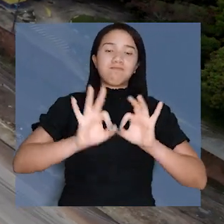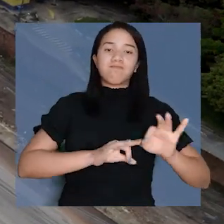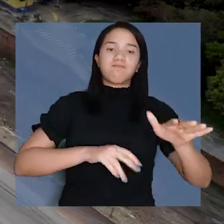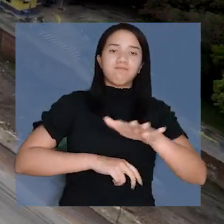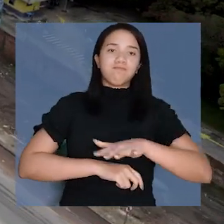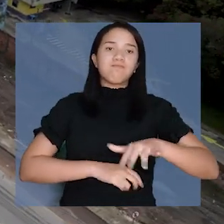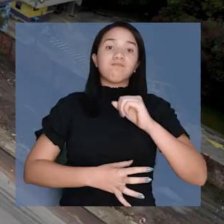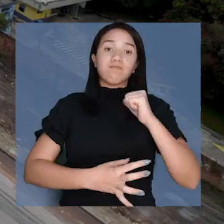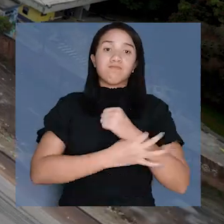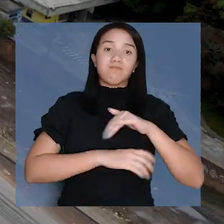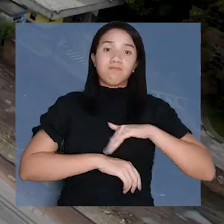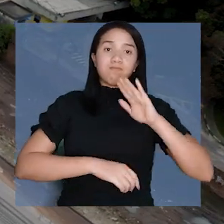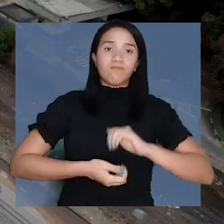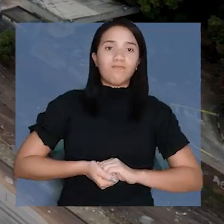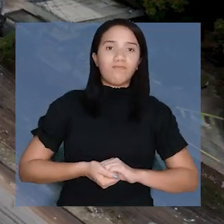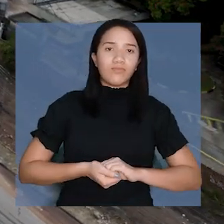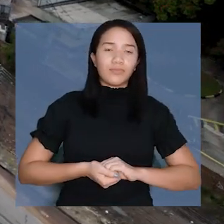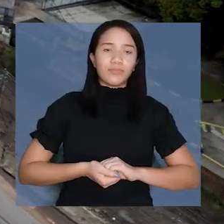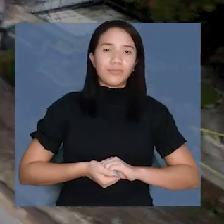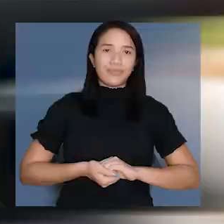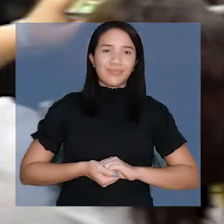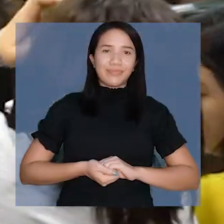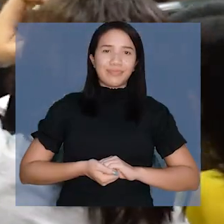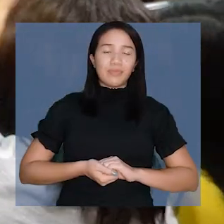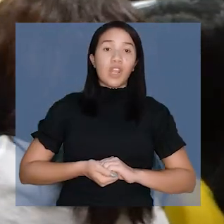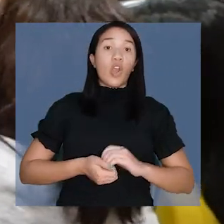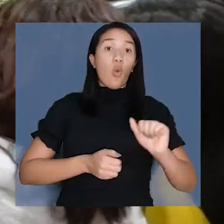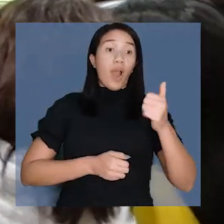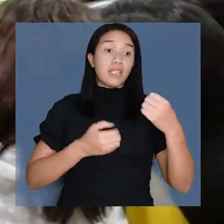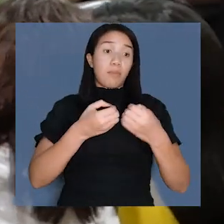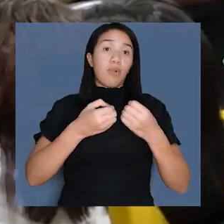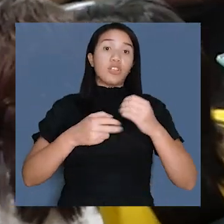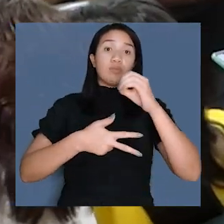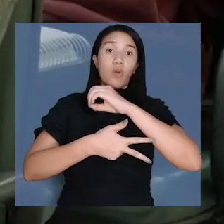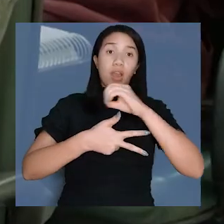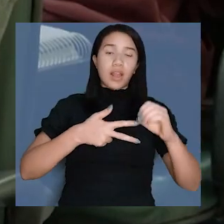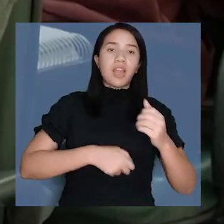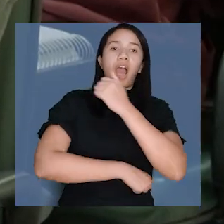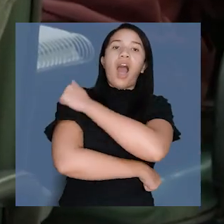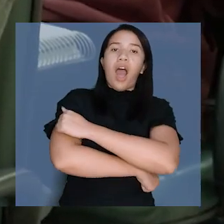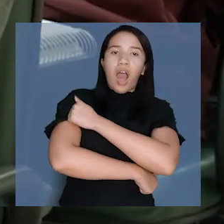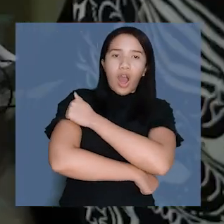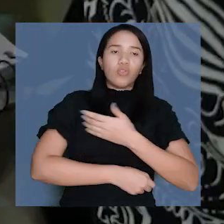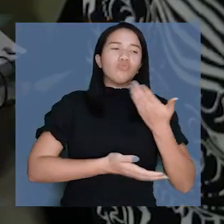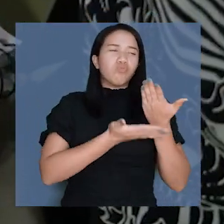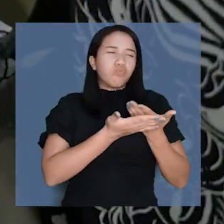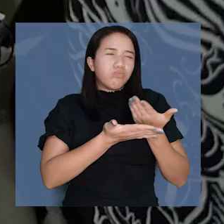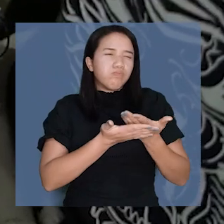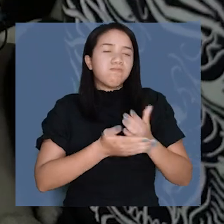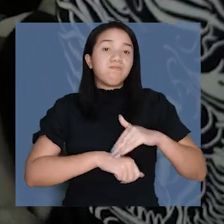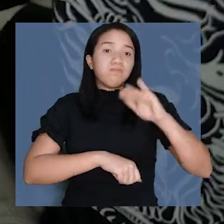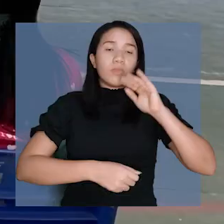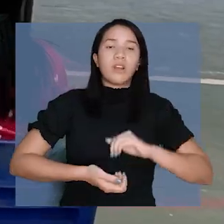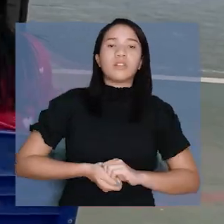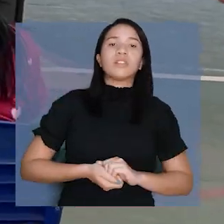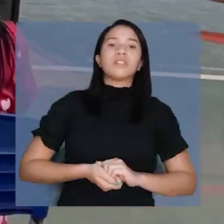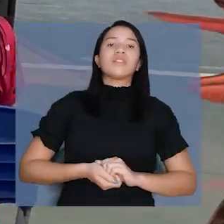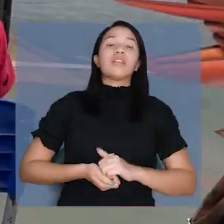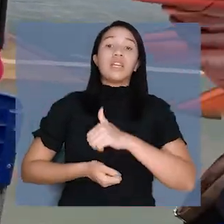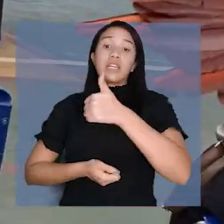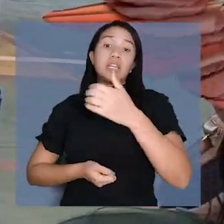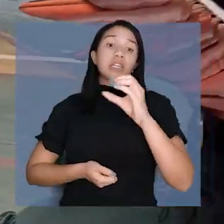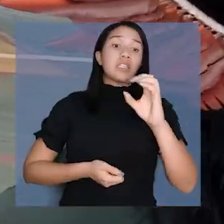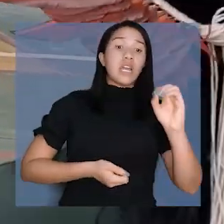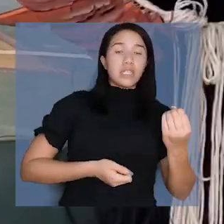orientação e segurança do fluxo no local. Há uma semana do Enem, alunos da rede estadual reforçam os estudos. E